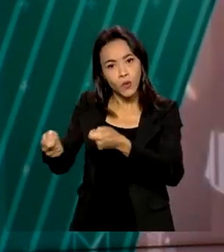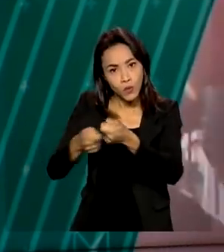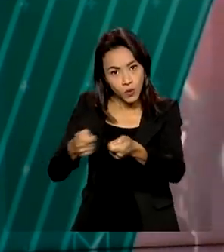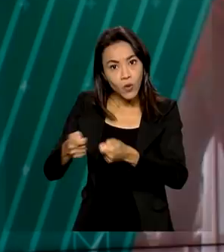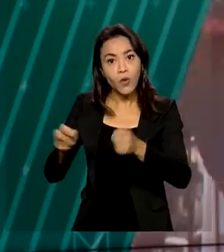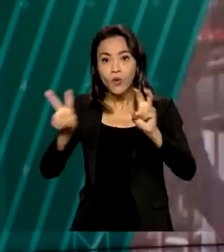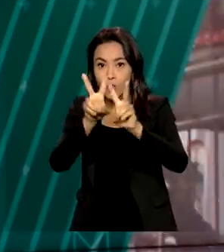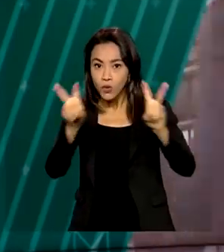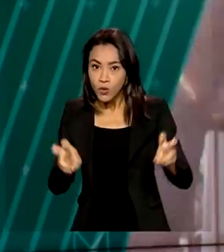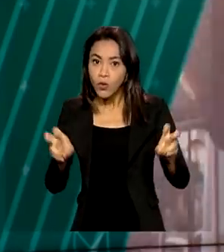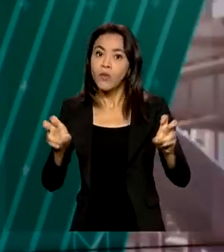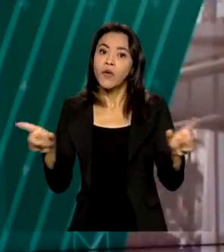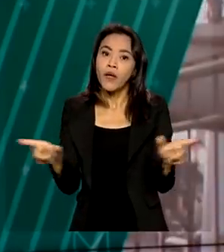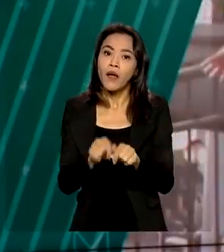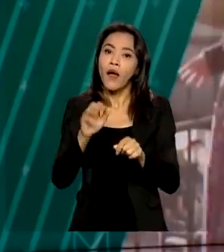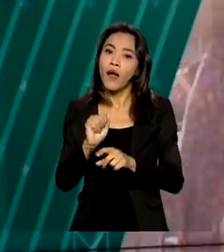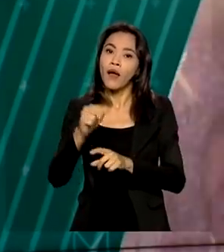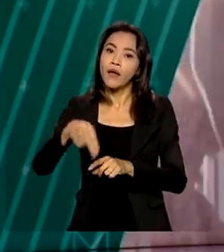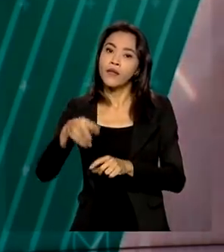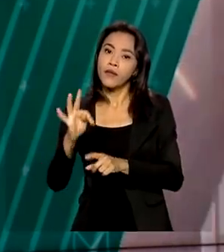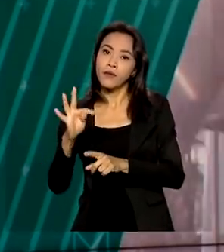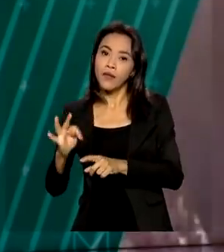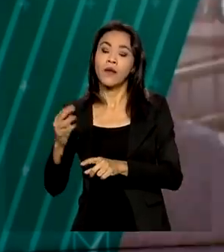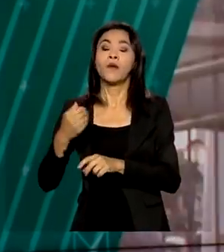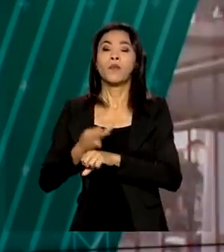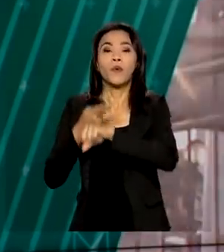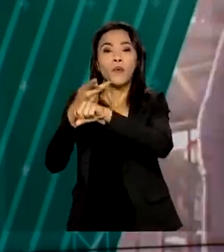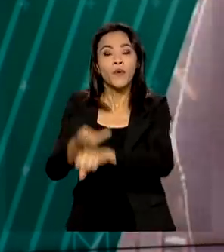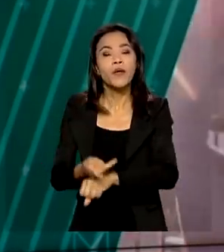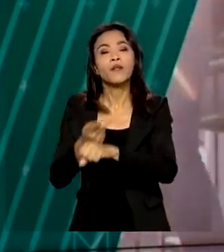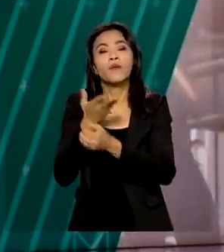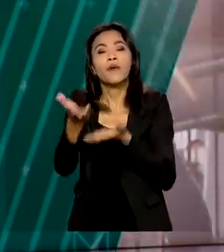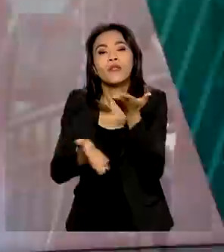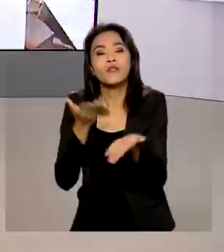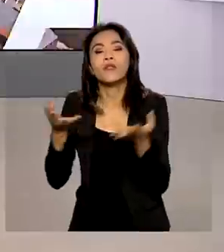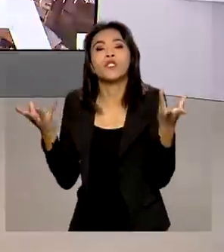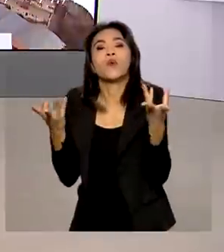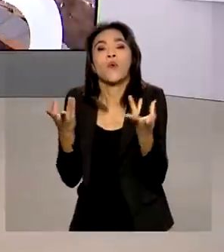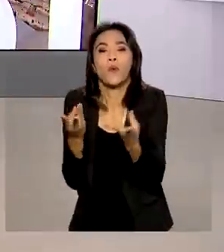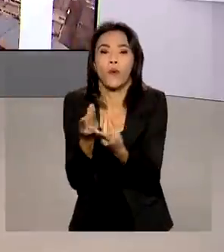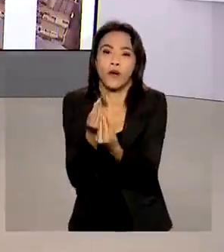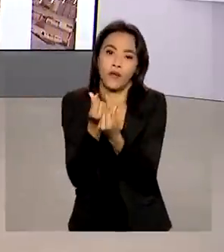transporte rodoviário, buscando sempre o atendimento de qualidade aos seus clientes.